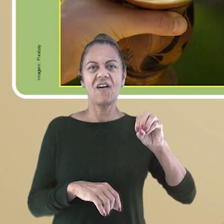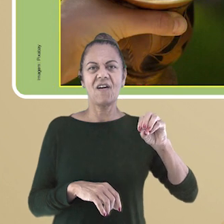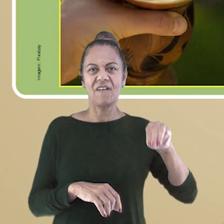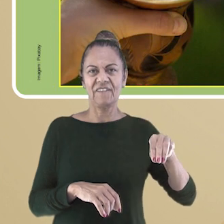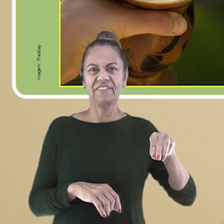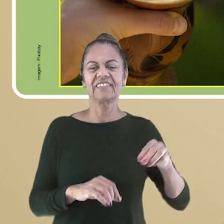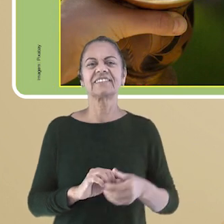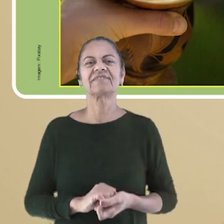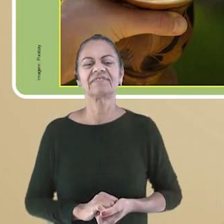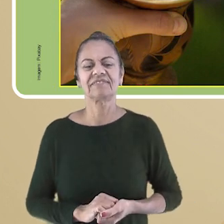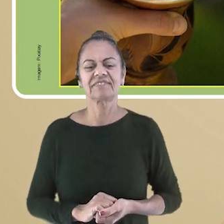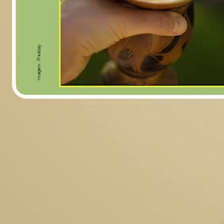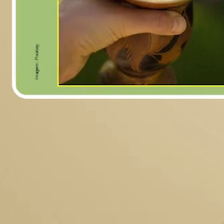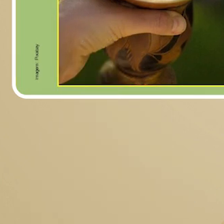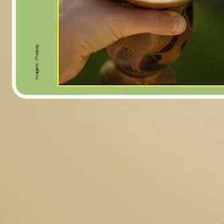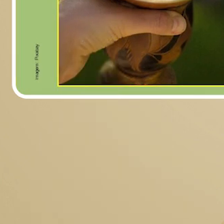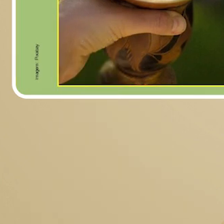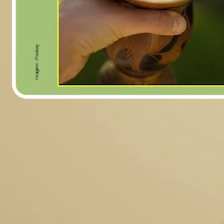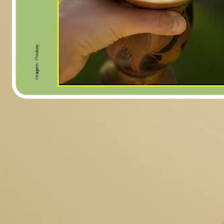erva mate. Valeu!